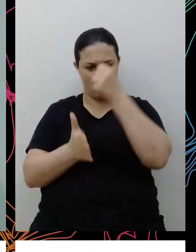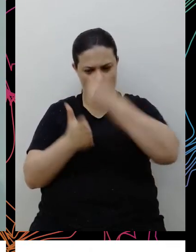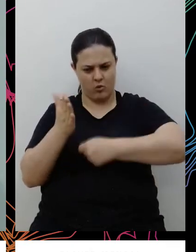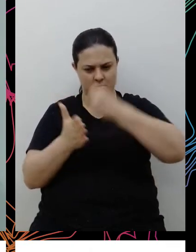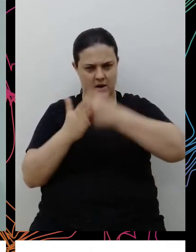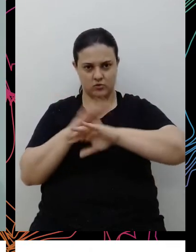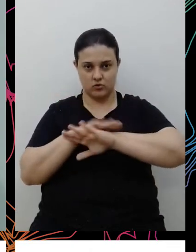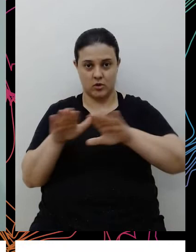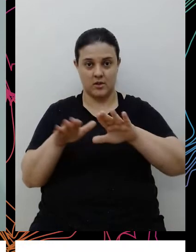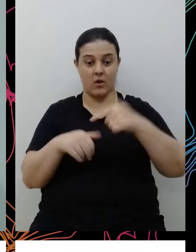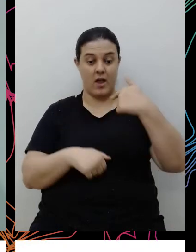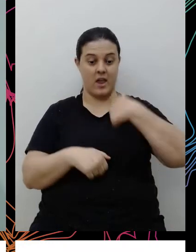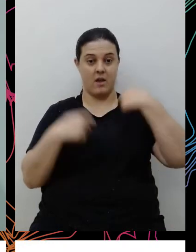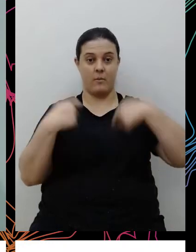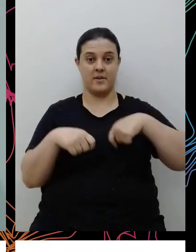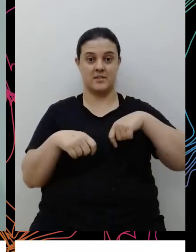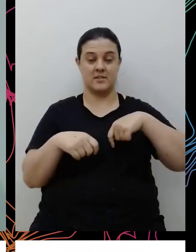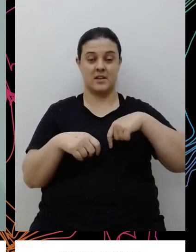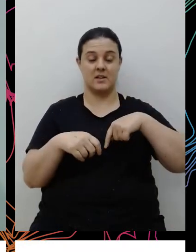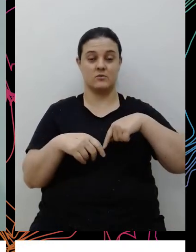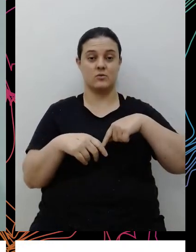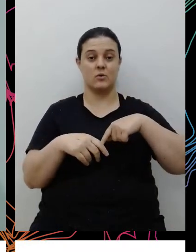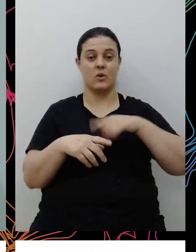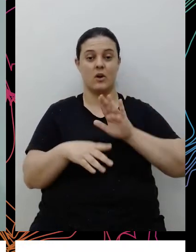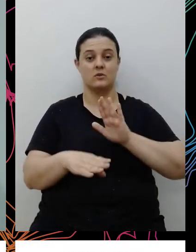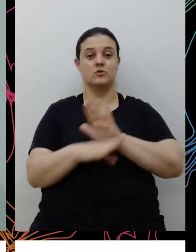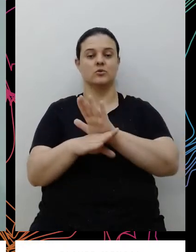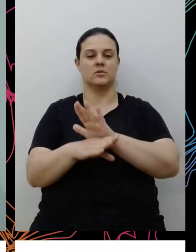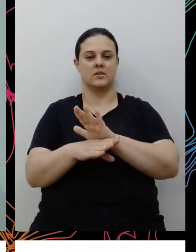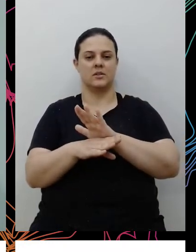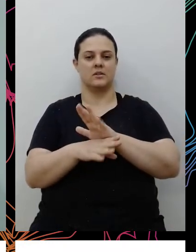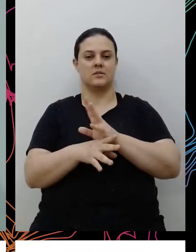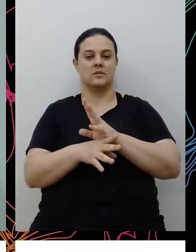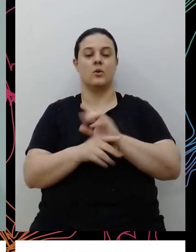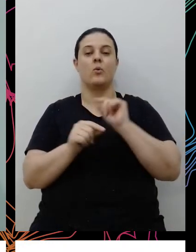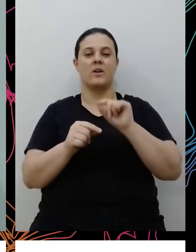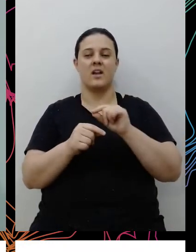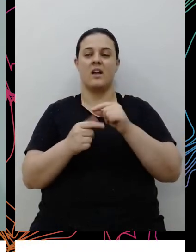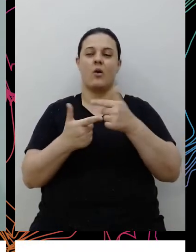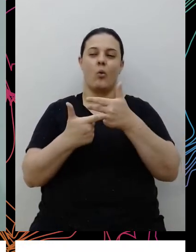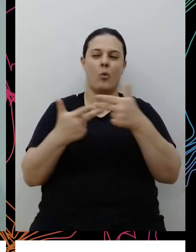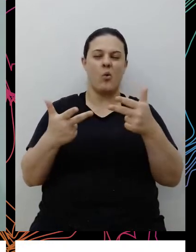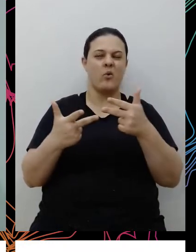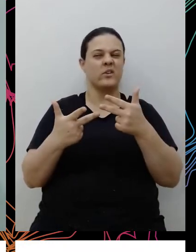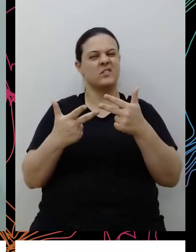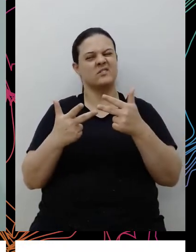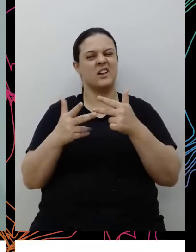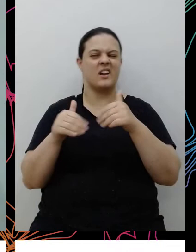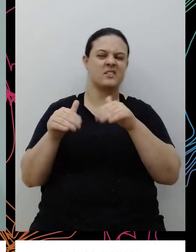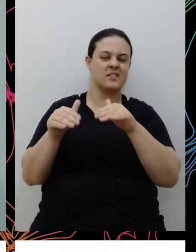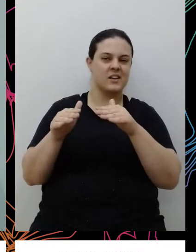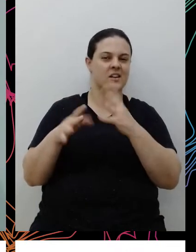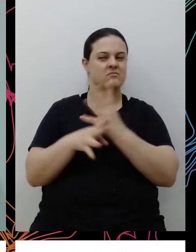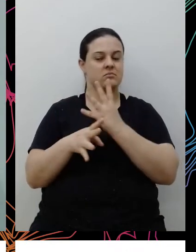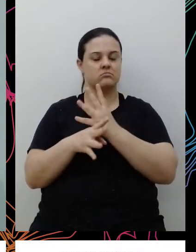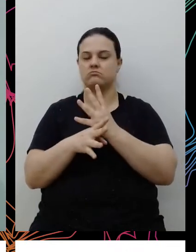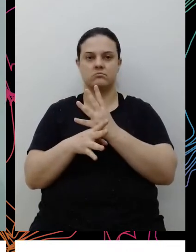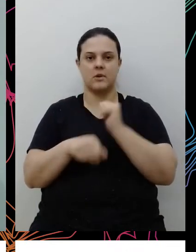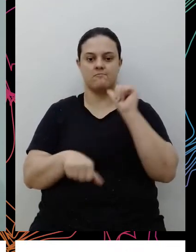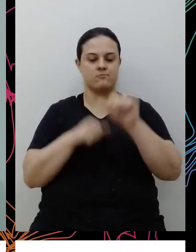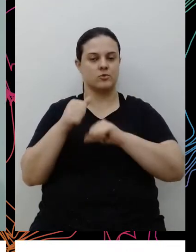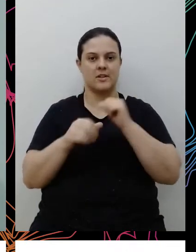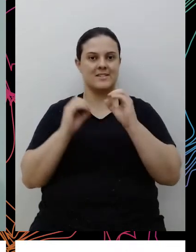preciso a gente ter políticas de tolerância zero, né, então esse foi um grande desafio, esse